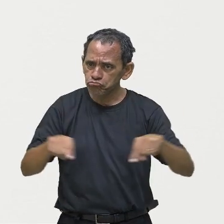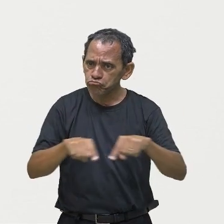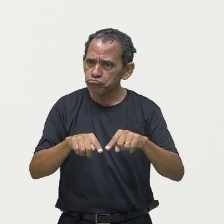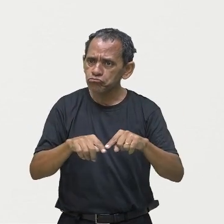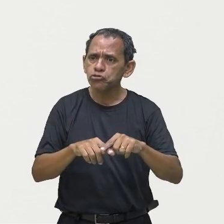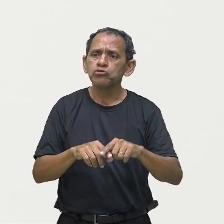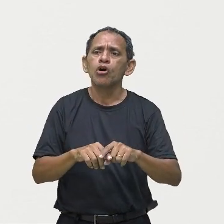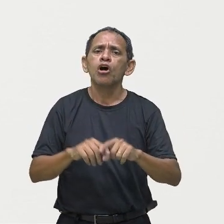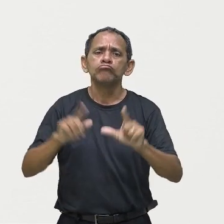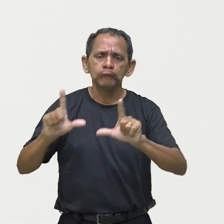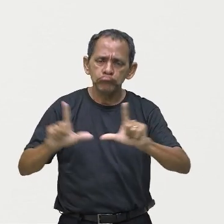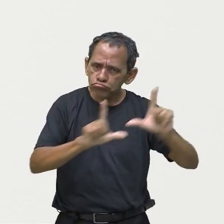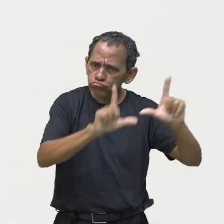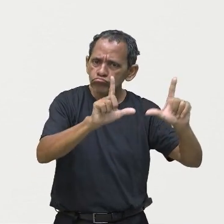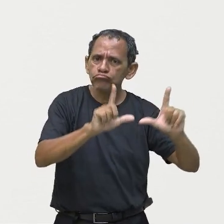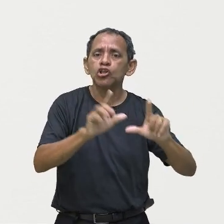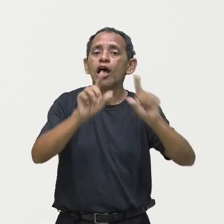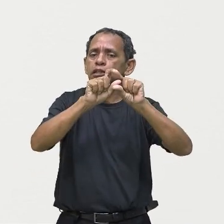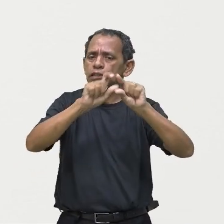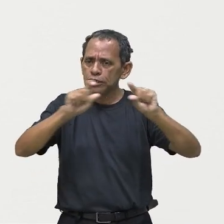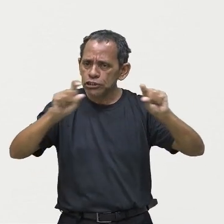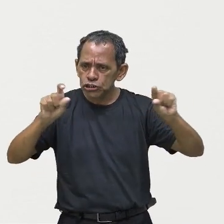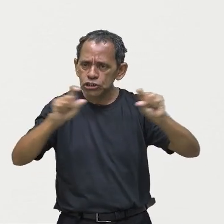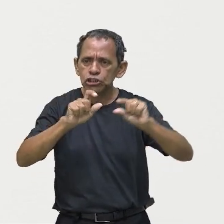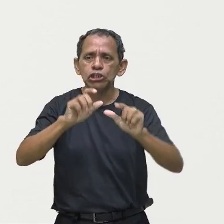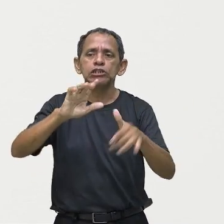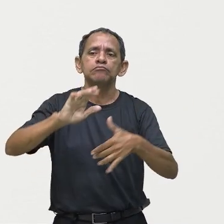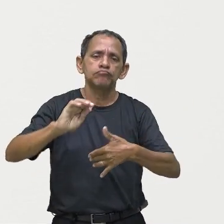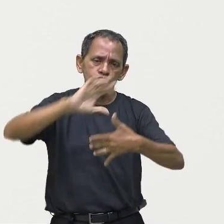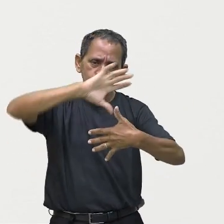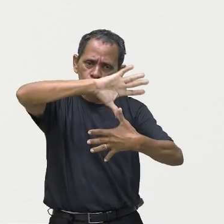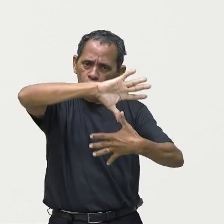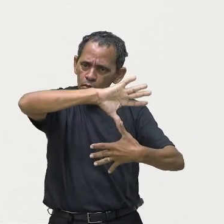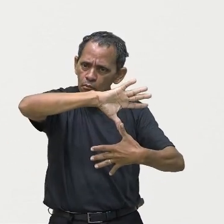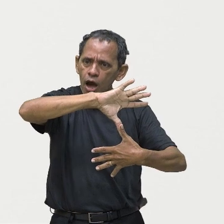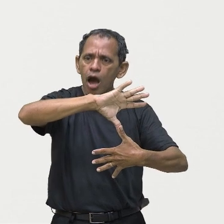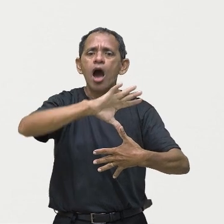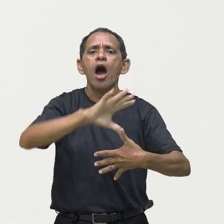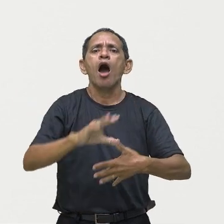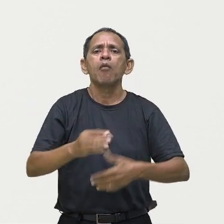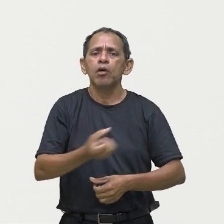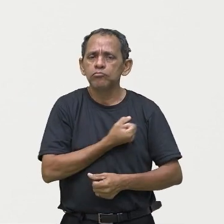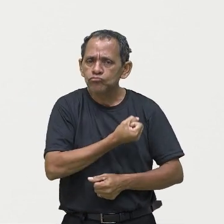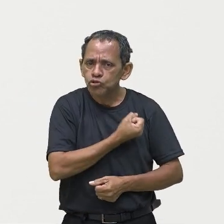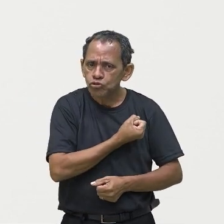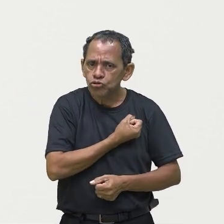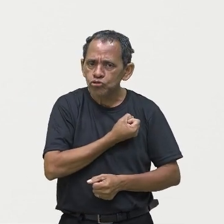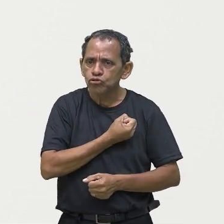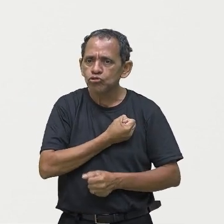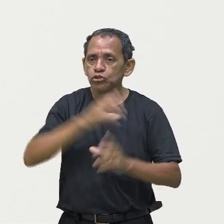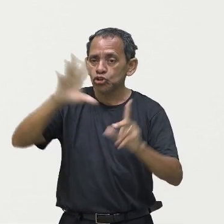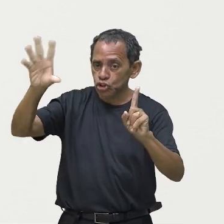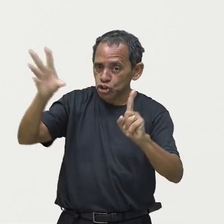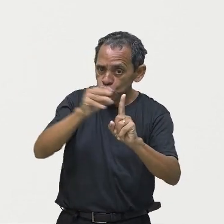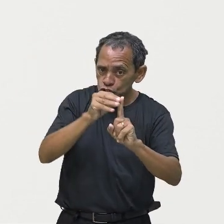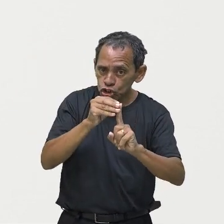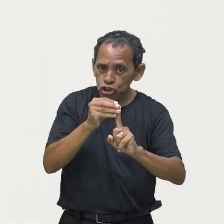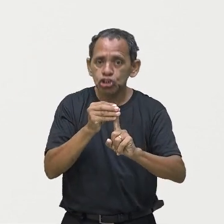legendas, mapas, números, ícones, ilustrações,